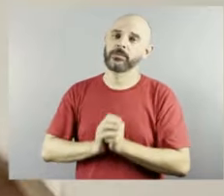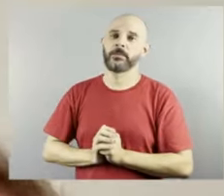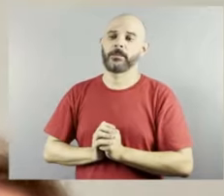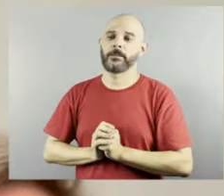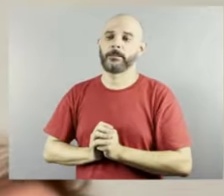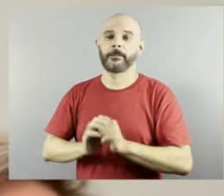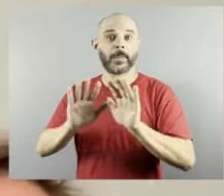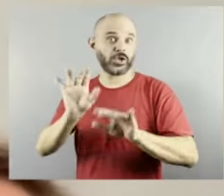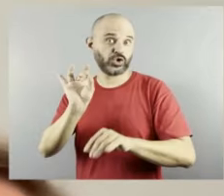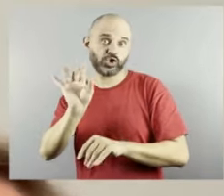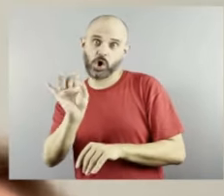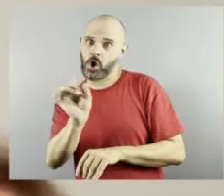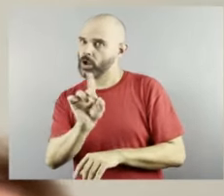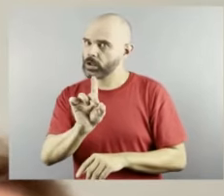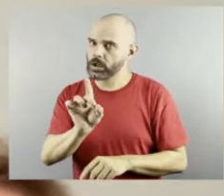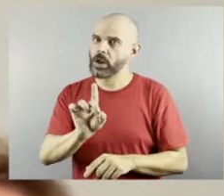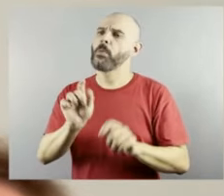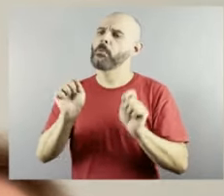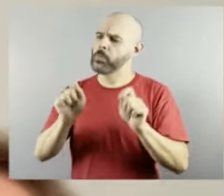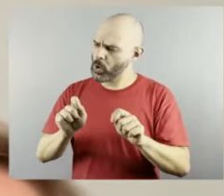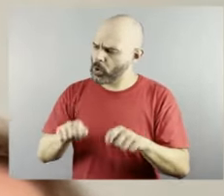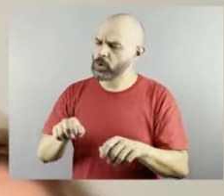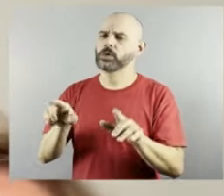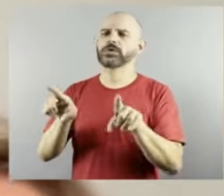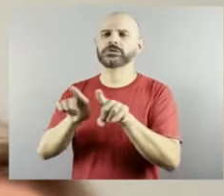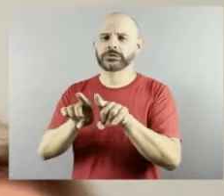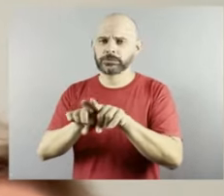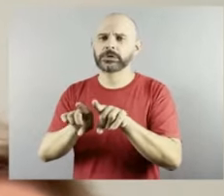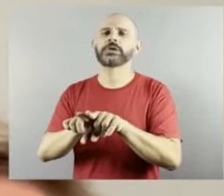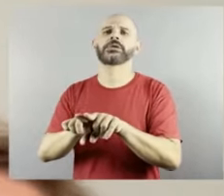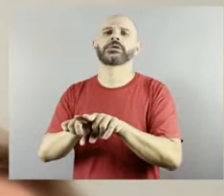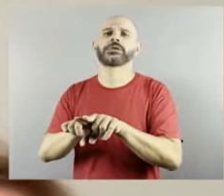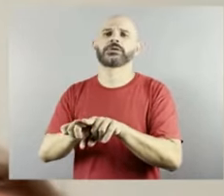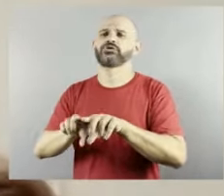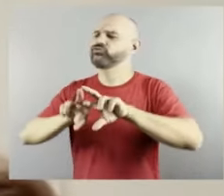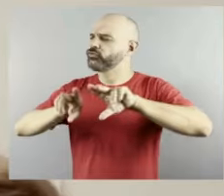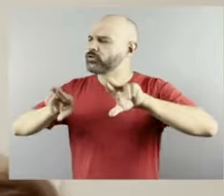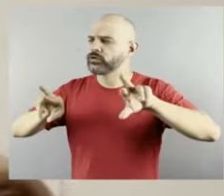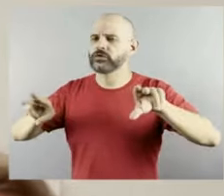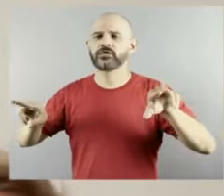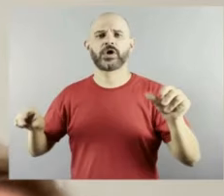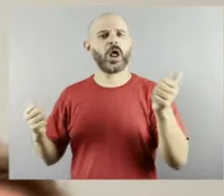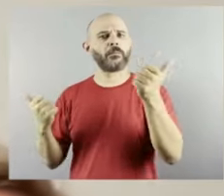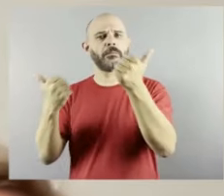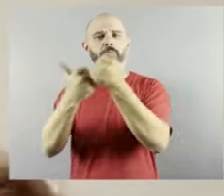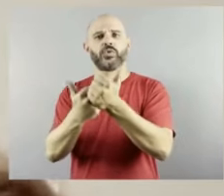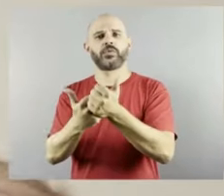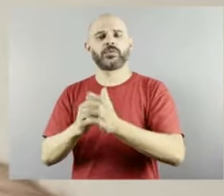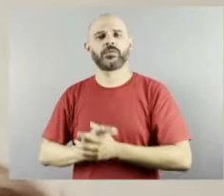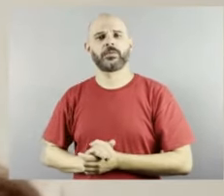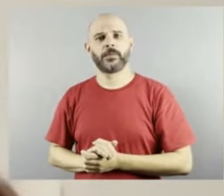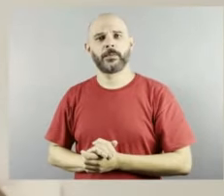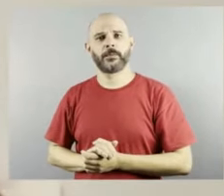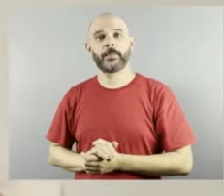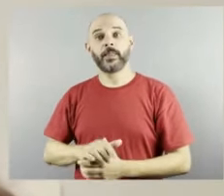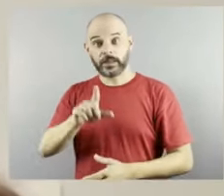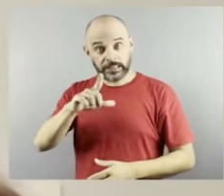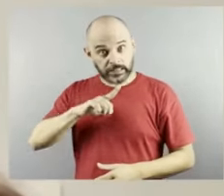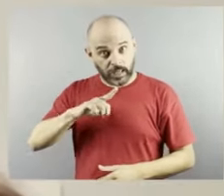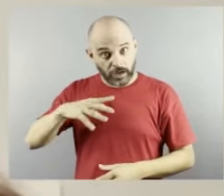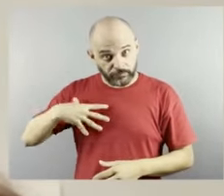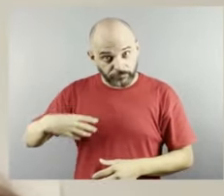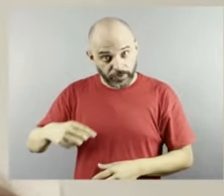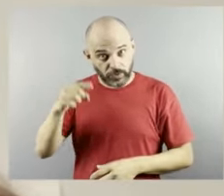de várias maneiras se não tem filho com deficiência na escola do seu filho vai lá perguntar por que